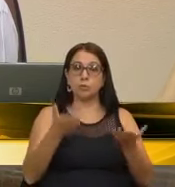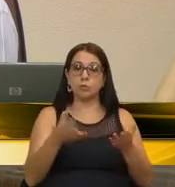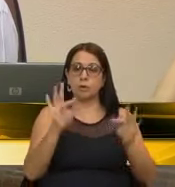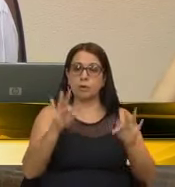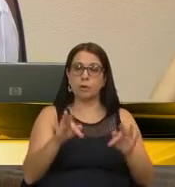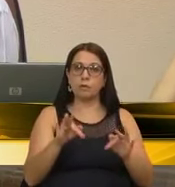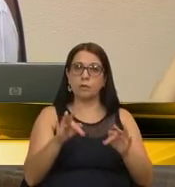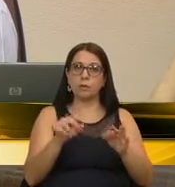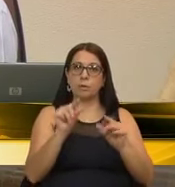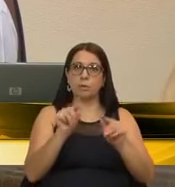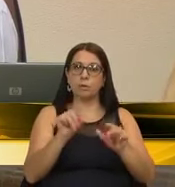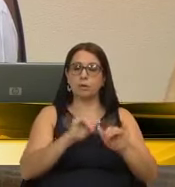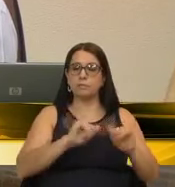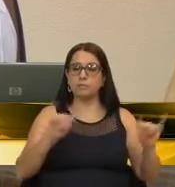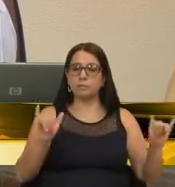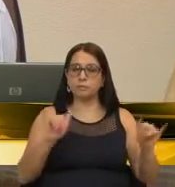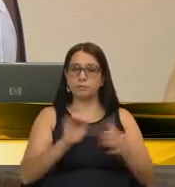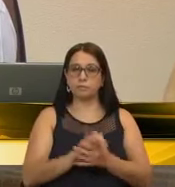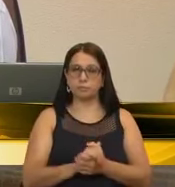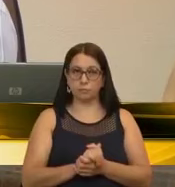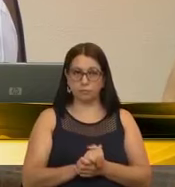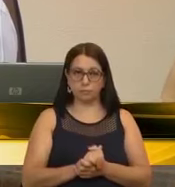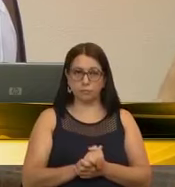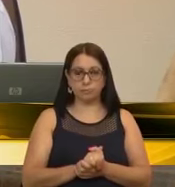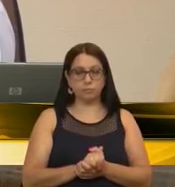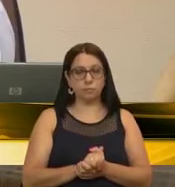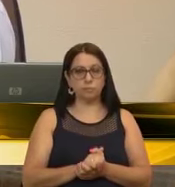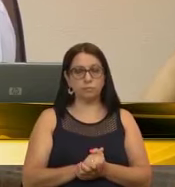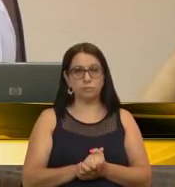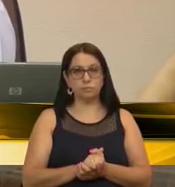encerrados, está encerrado o espaço das pequenas comunicações. Obrigado.